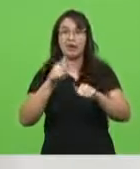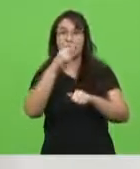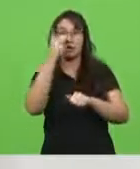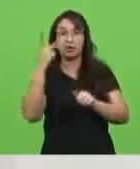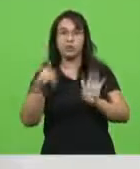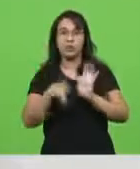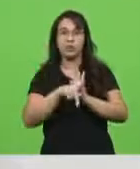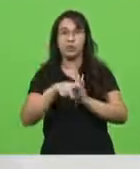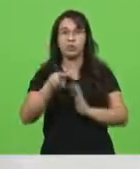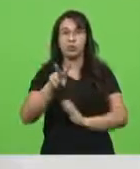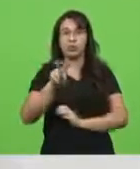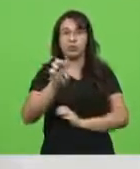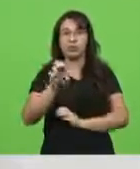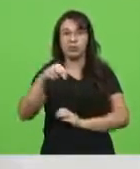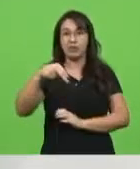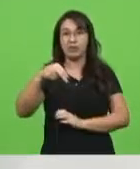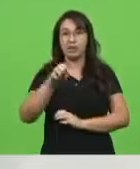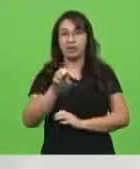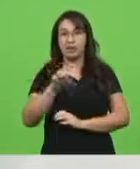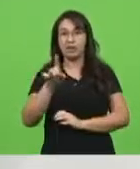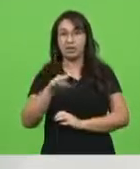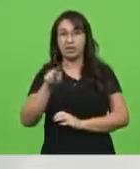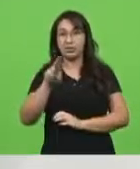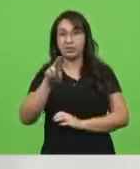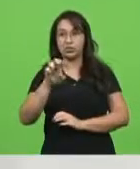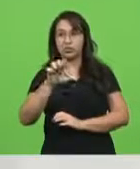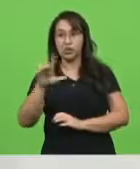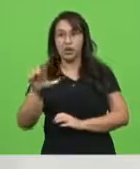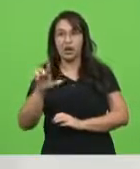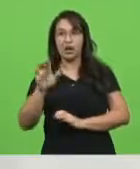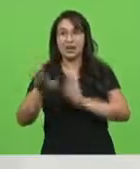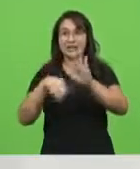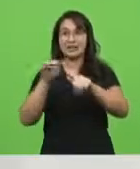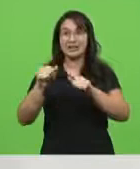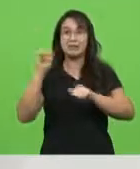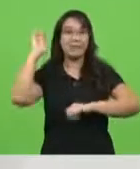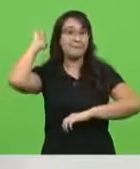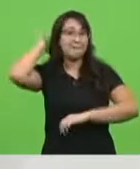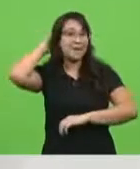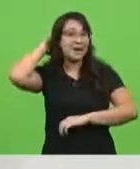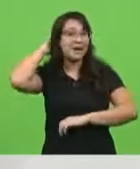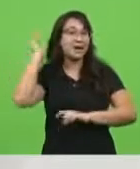gente do Pará, do Amazonas e do Nordeste.